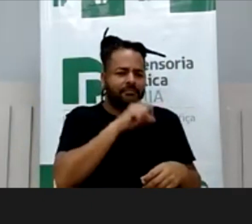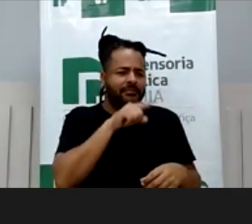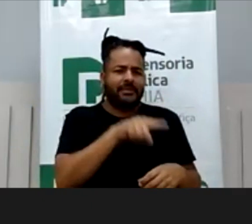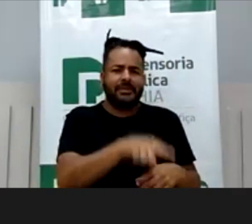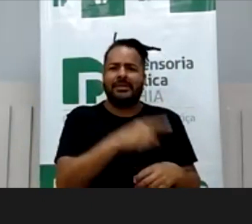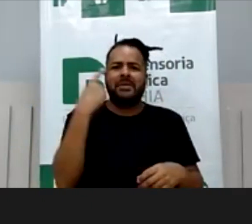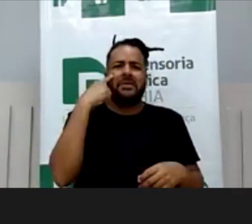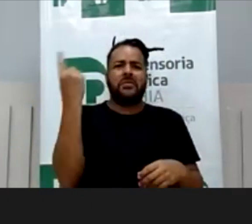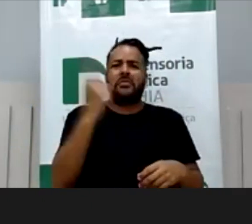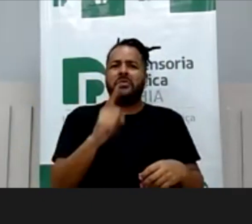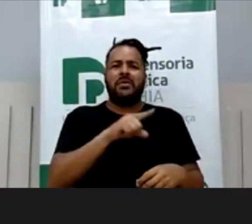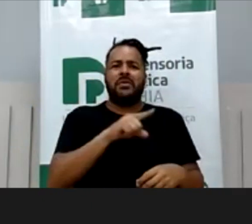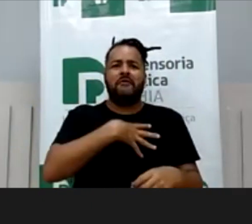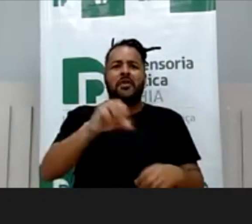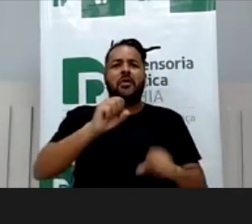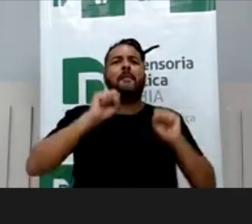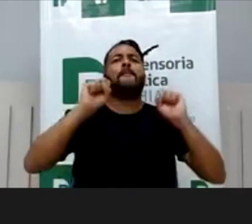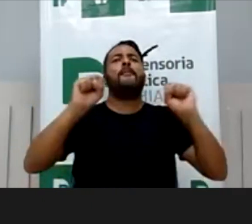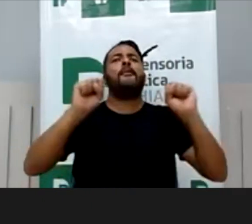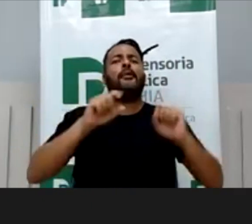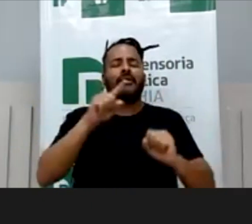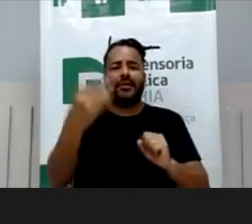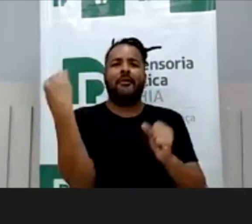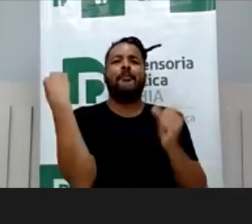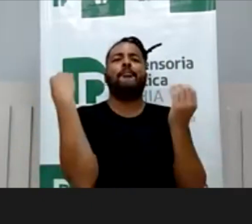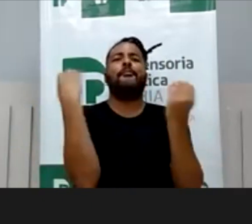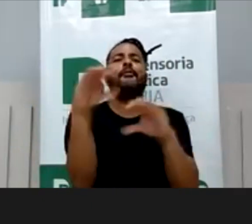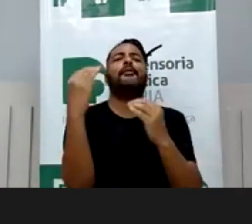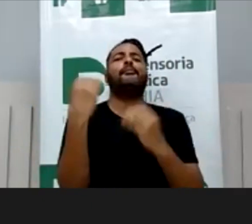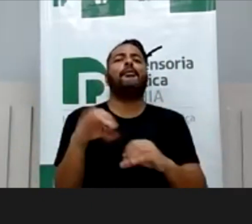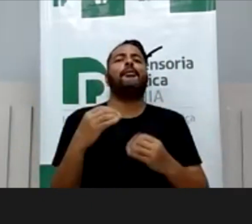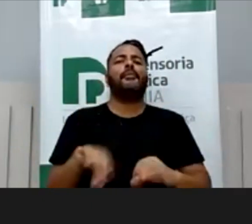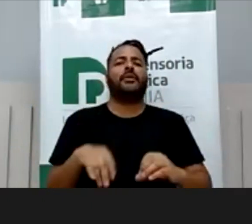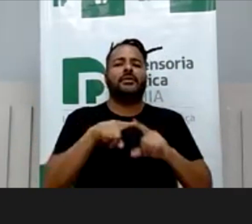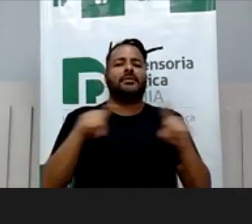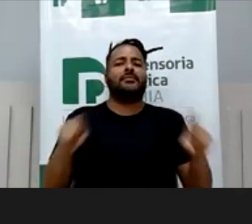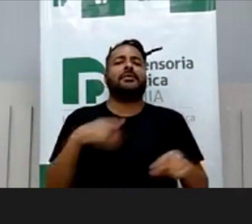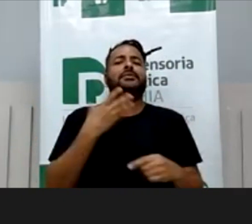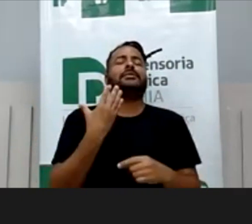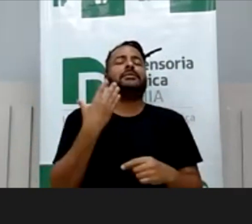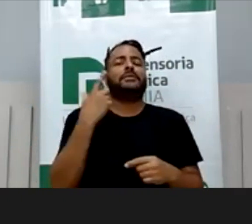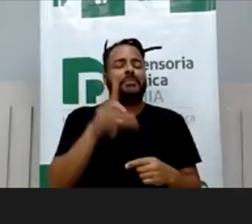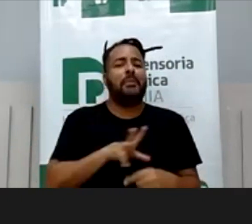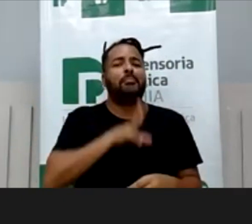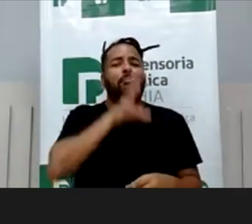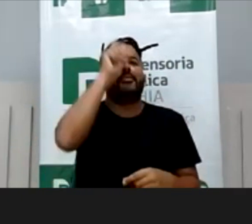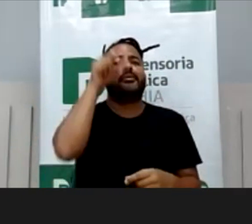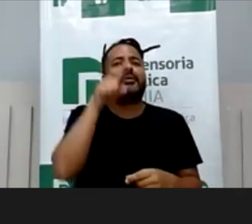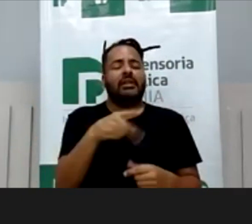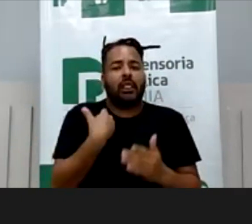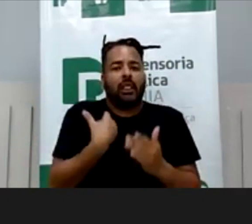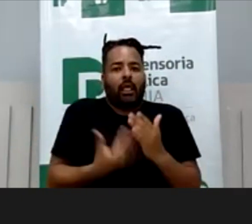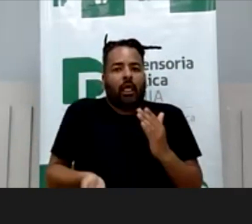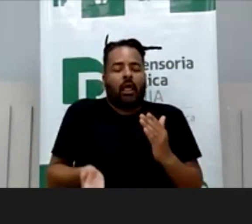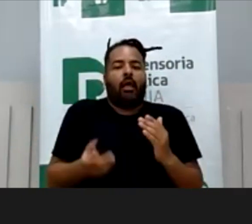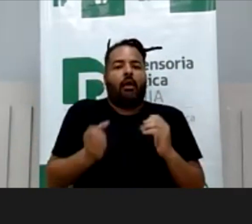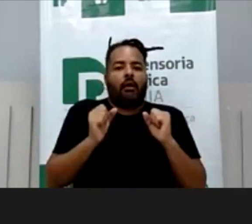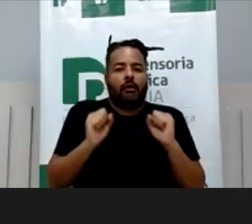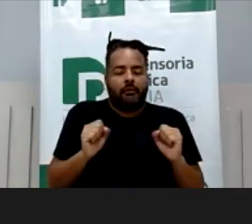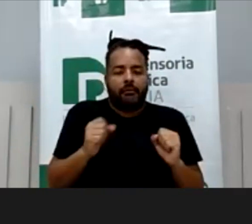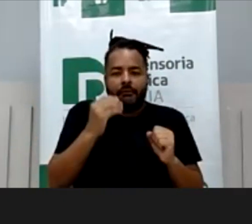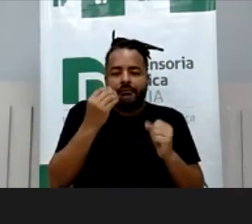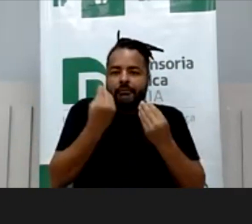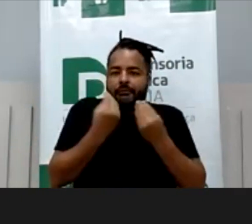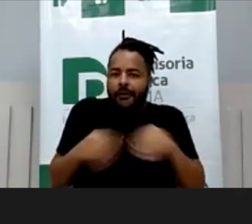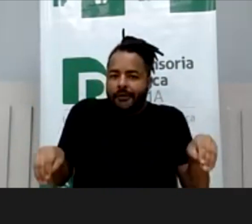nem ideia de que os filhos poderiam estar apostando, isso ser uma infração, né, considerado uma infração. E as